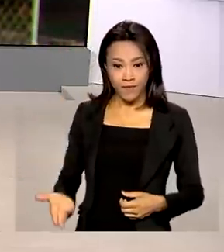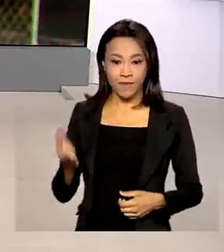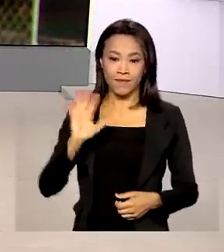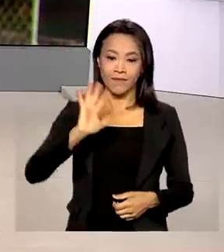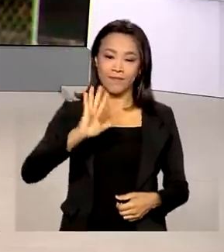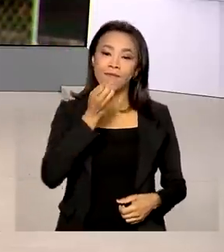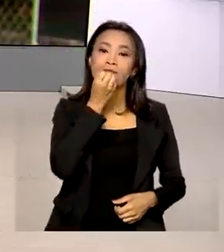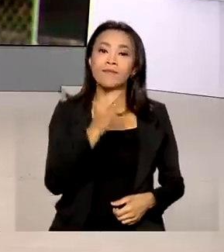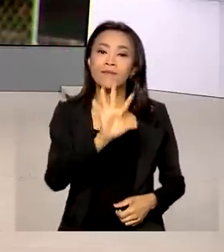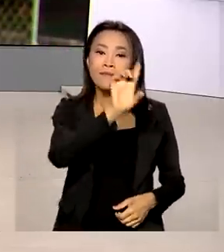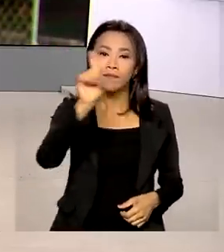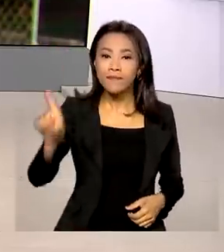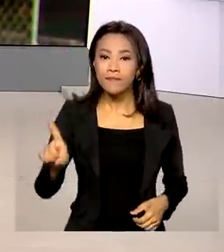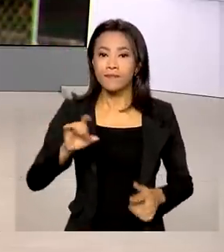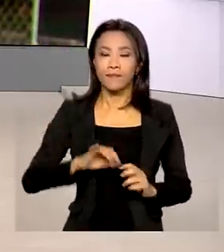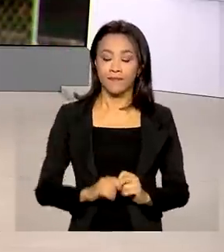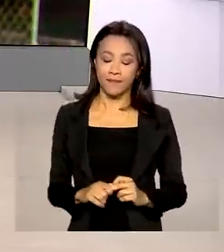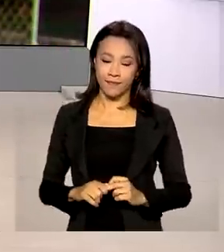bom dia.